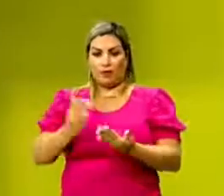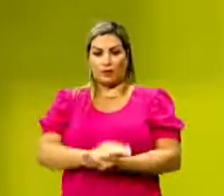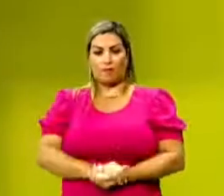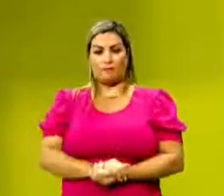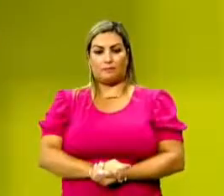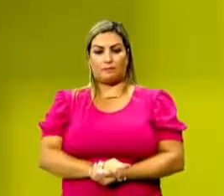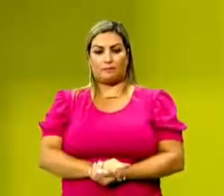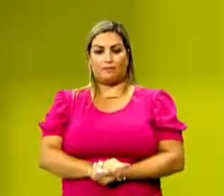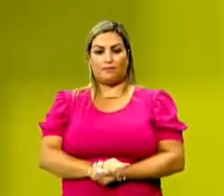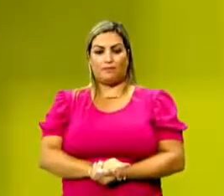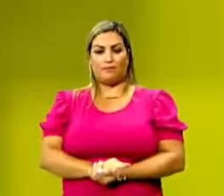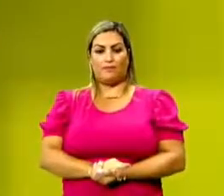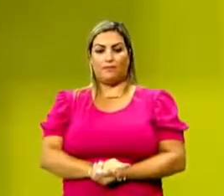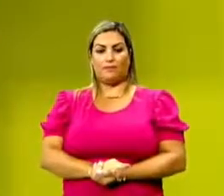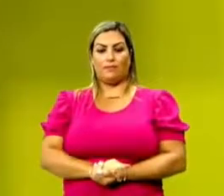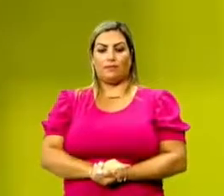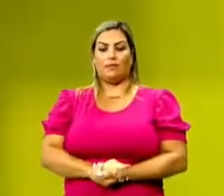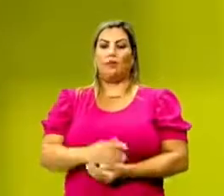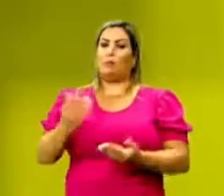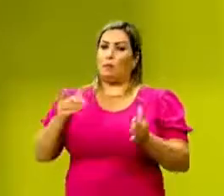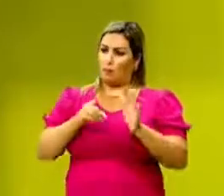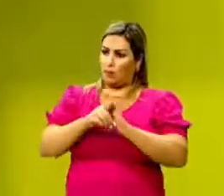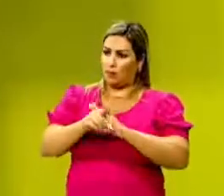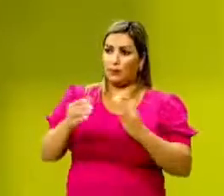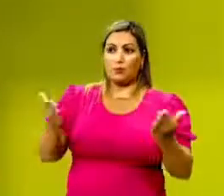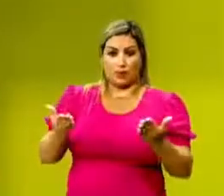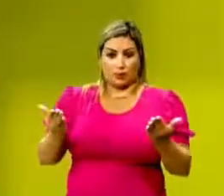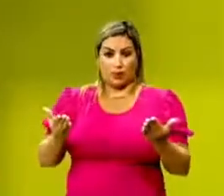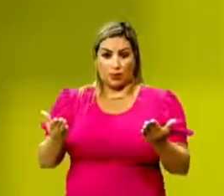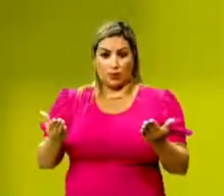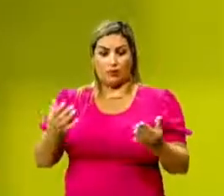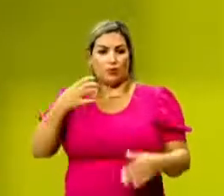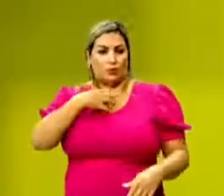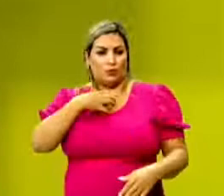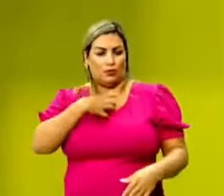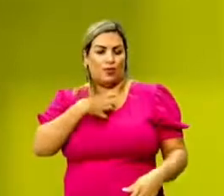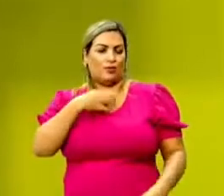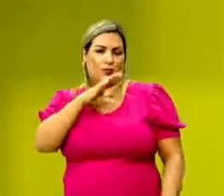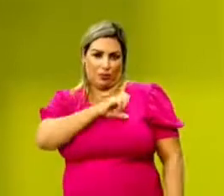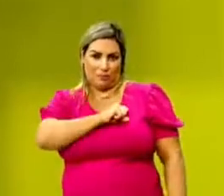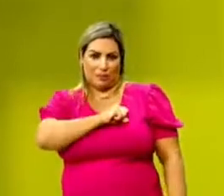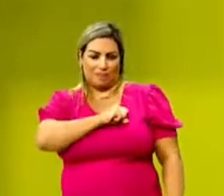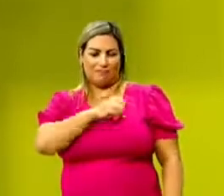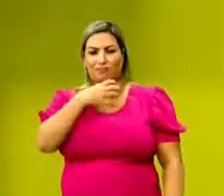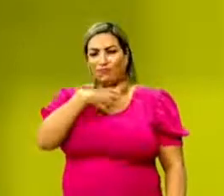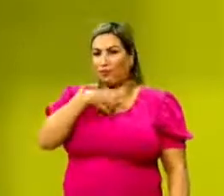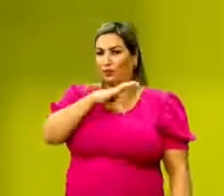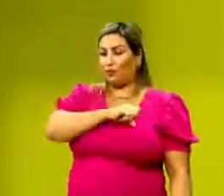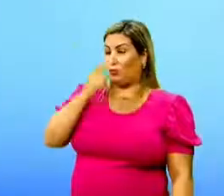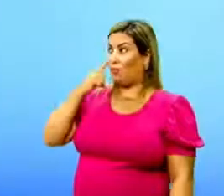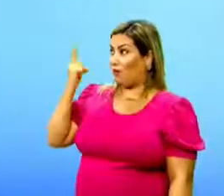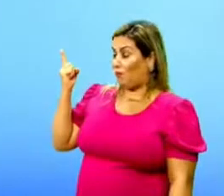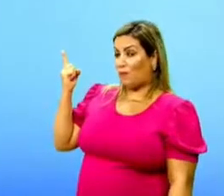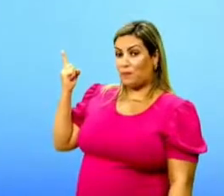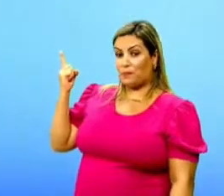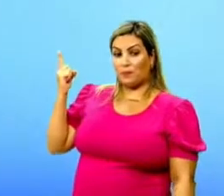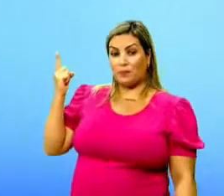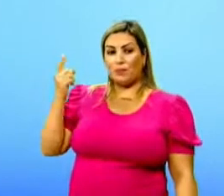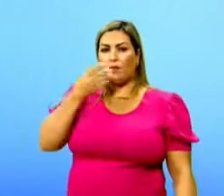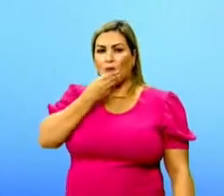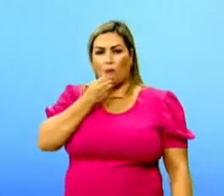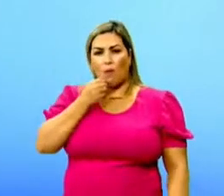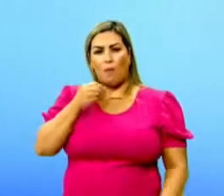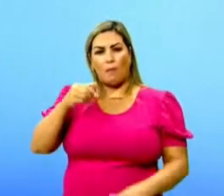trabalhar uma questão aqui, né? Maneira de amar. Vamos lá, de olho na tela. O